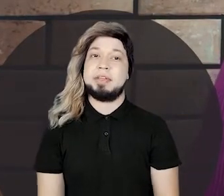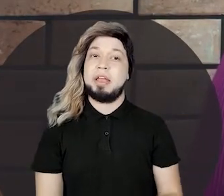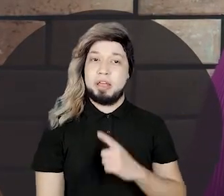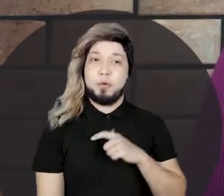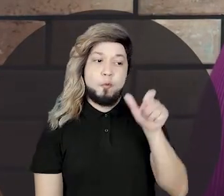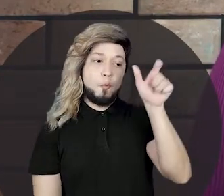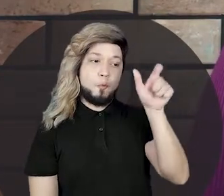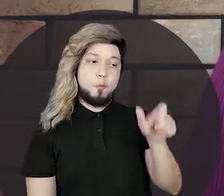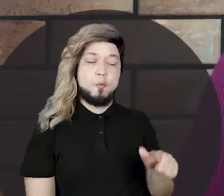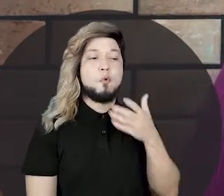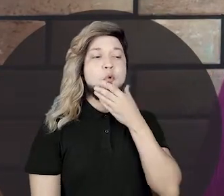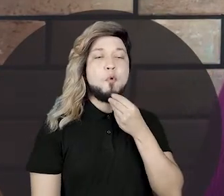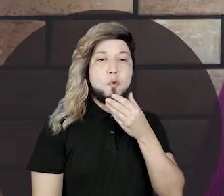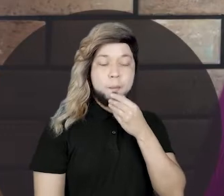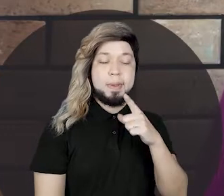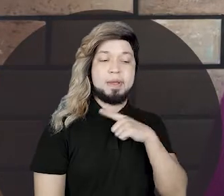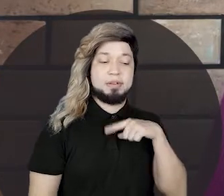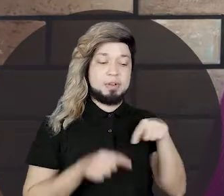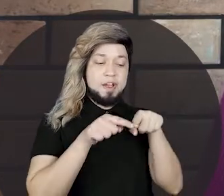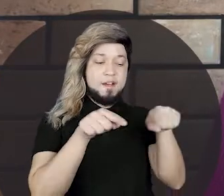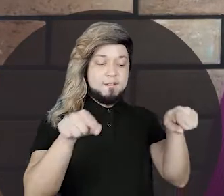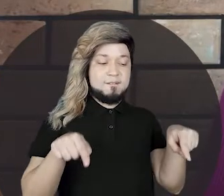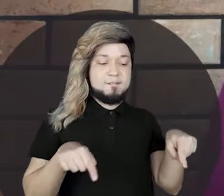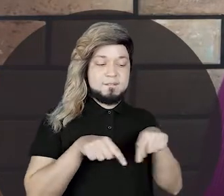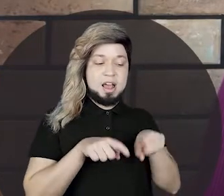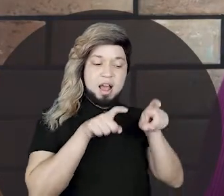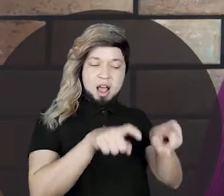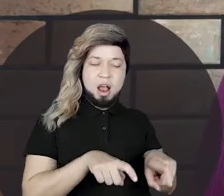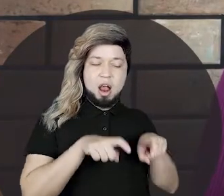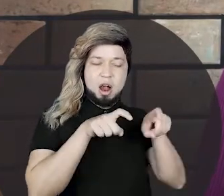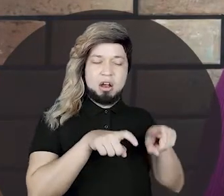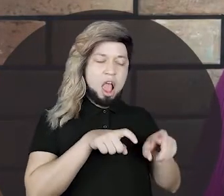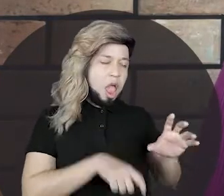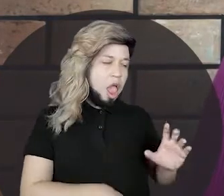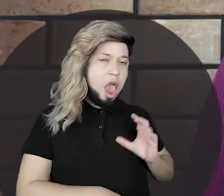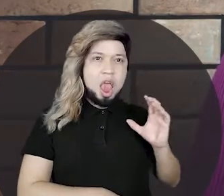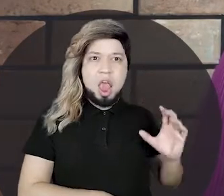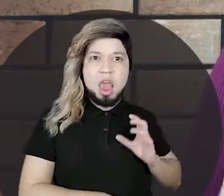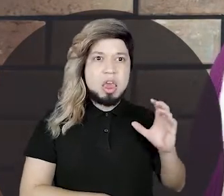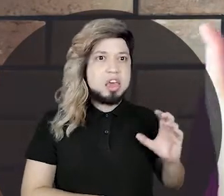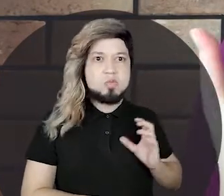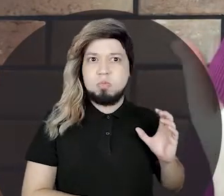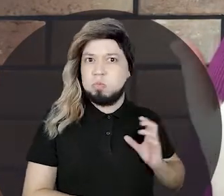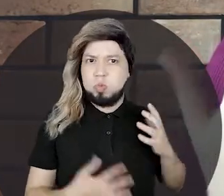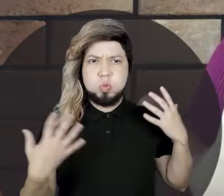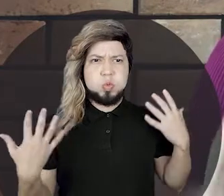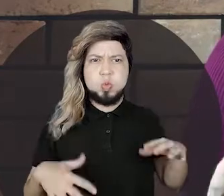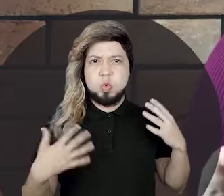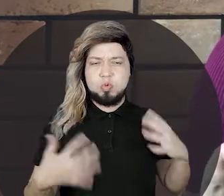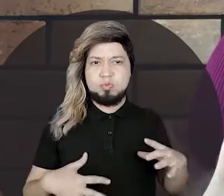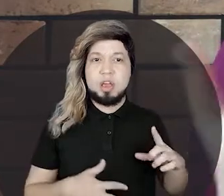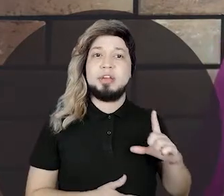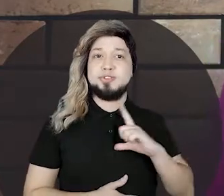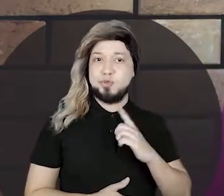Tinha um homem que ele era dono de uma fazenda. Era rico, rico, mas muito, muito, muito rico.